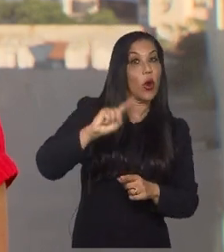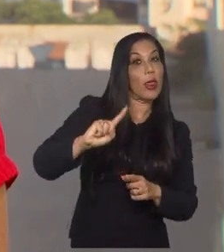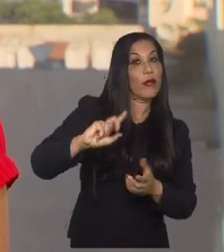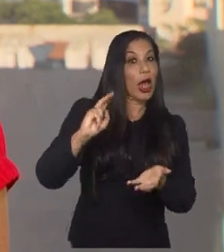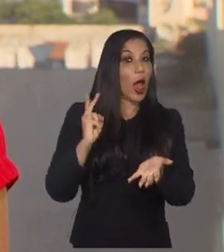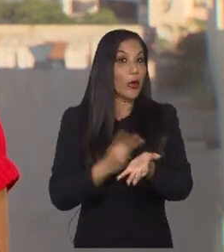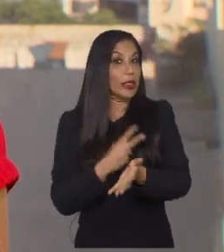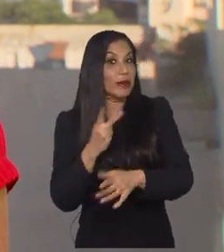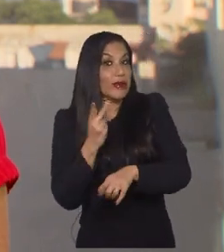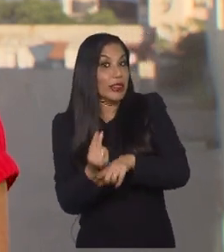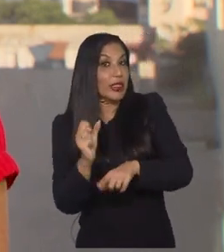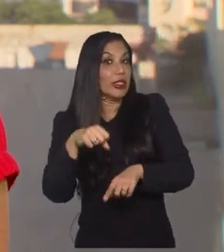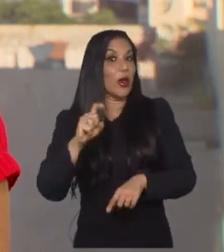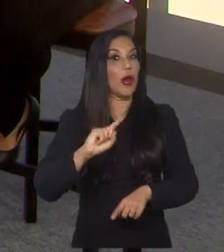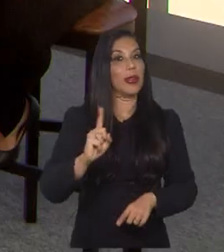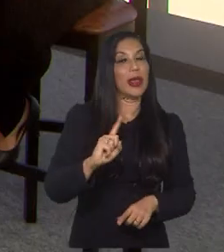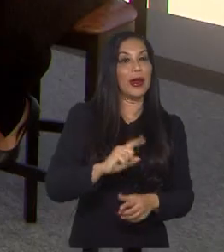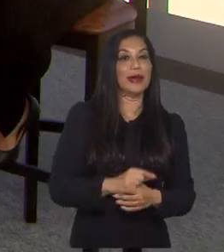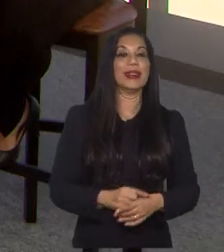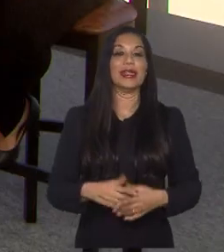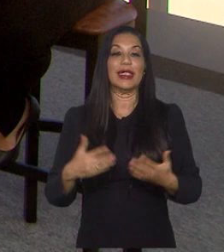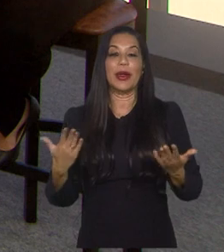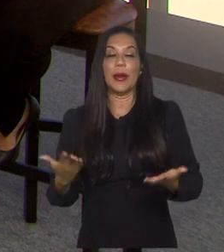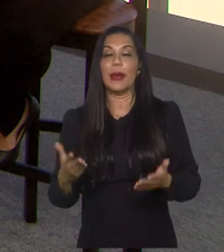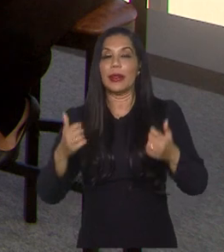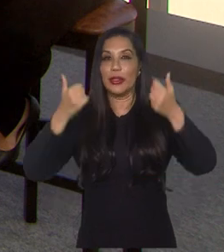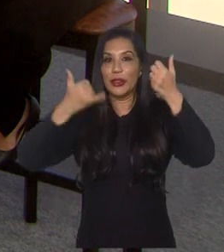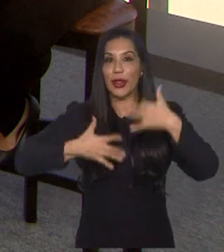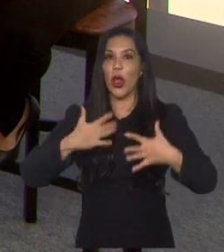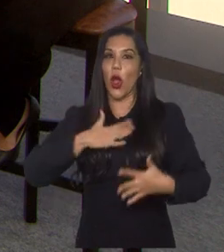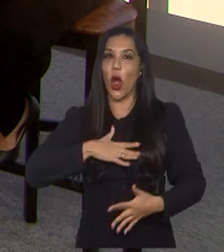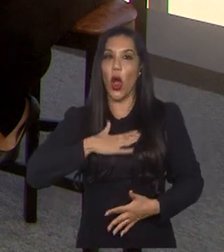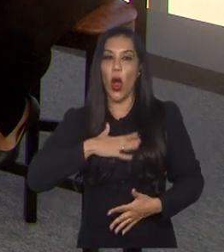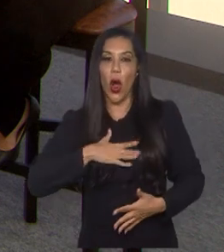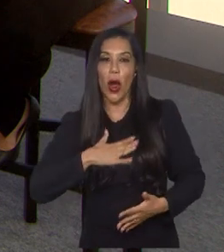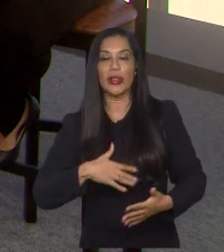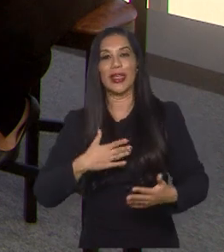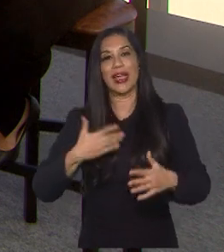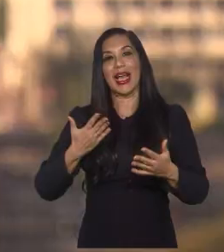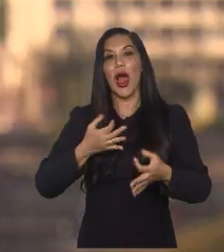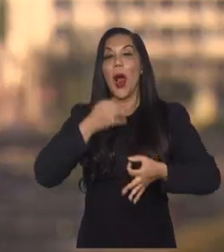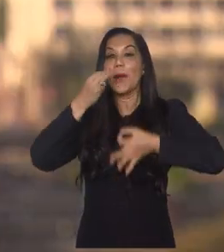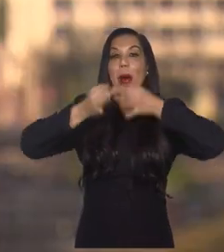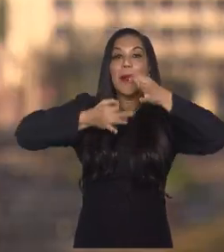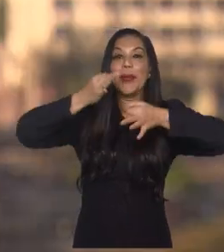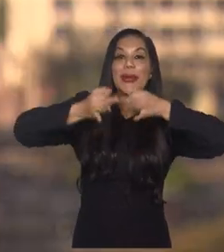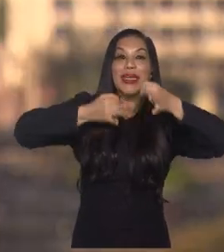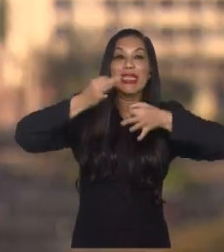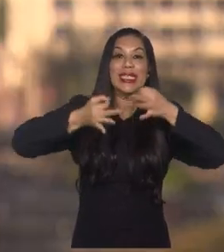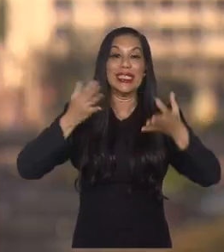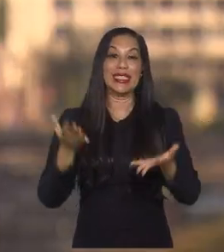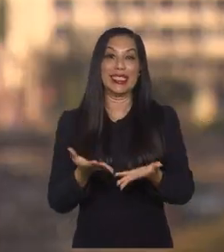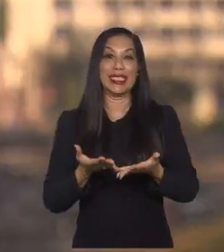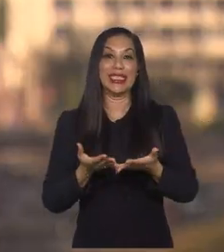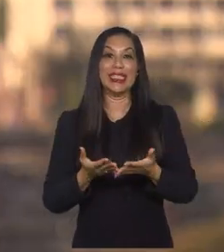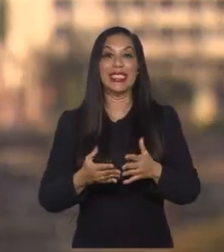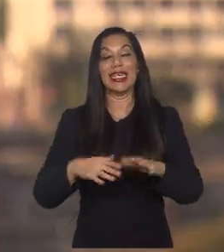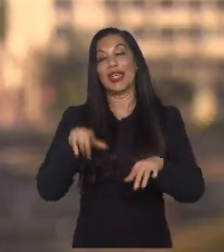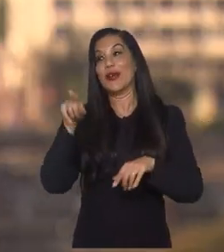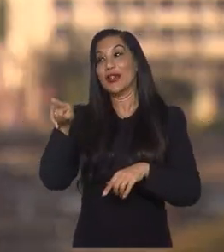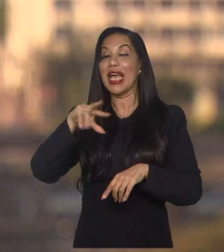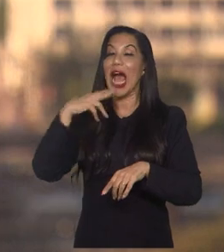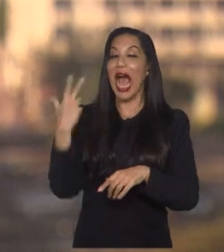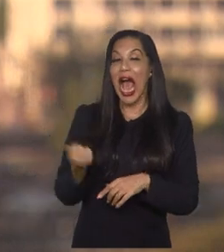consolidado, né? Legal. Gente, eu gosto de chegar a hora do palpite, vem, na escala de